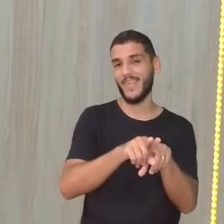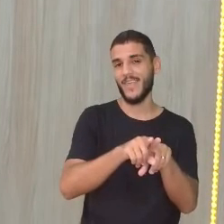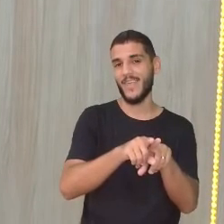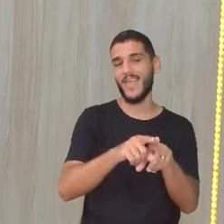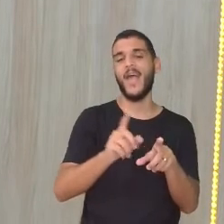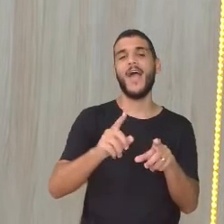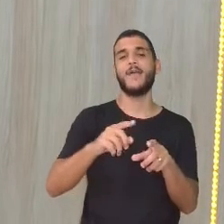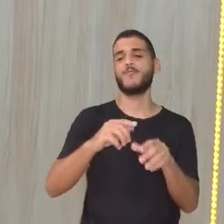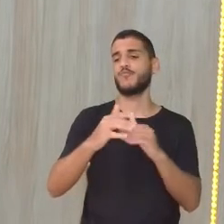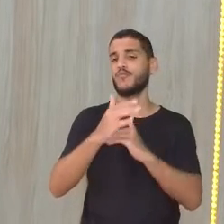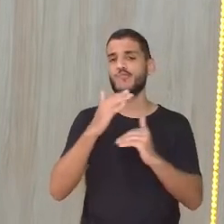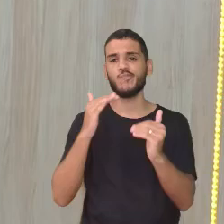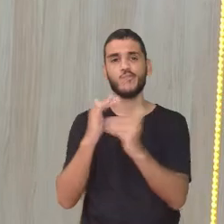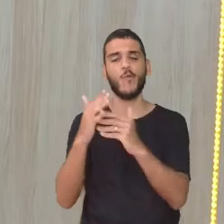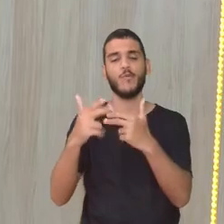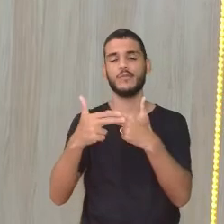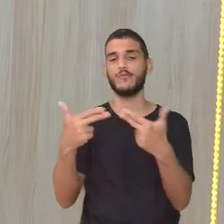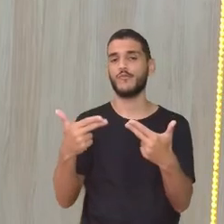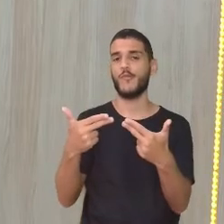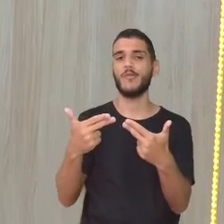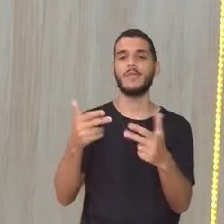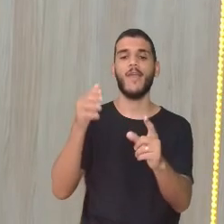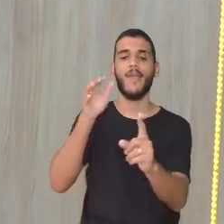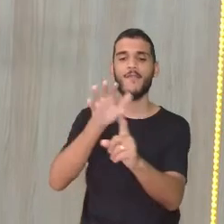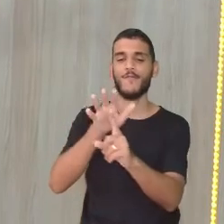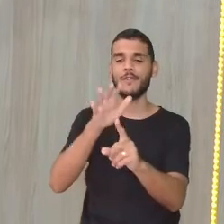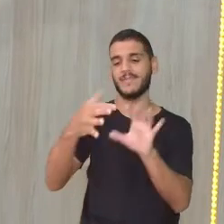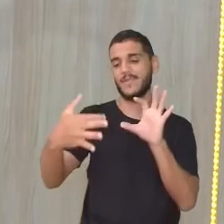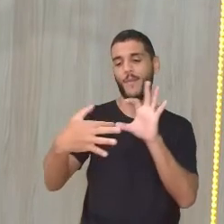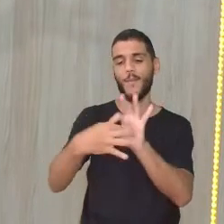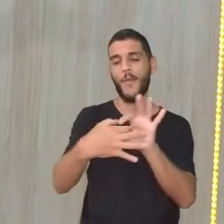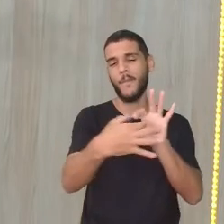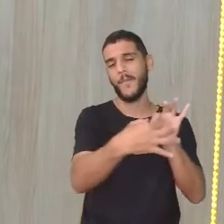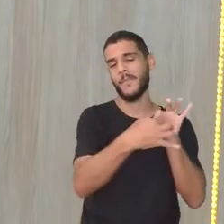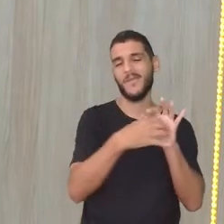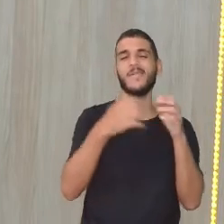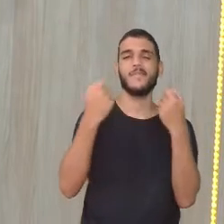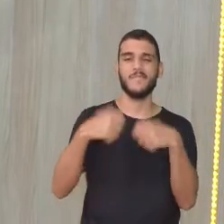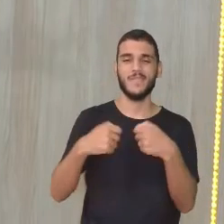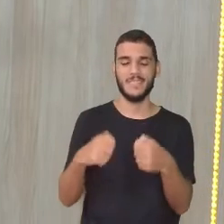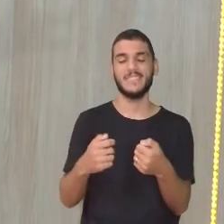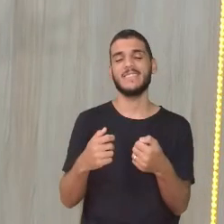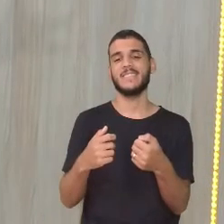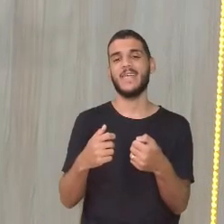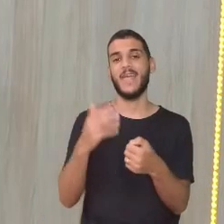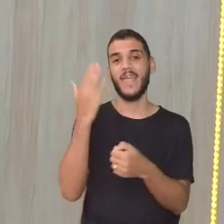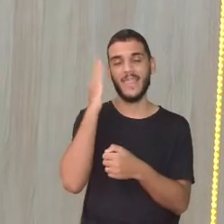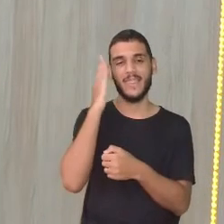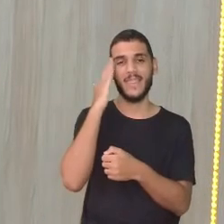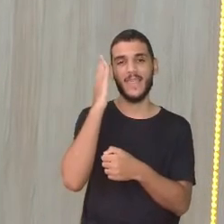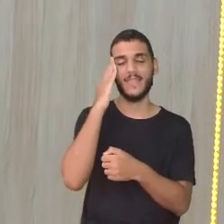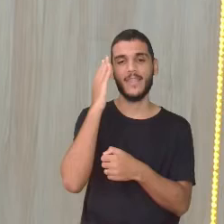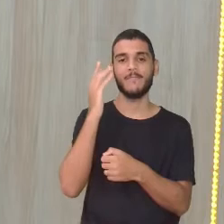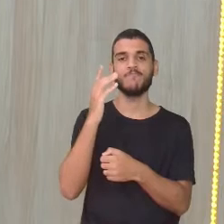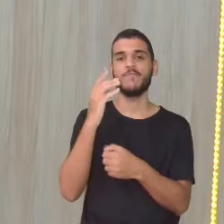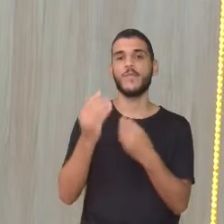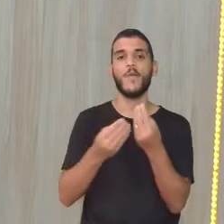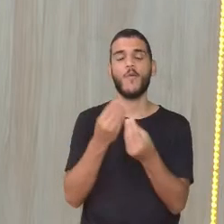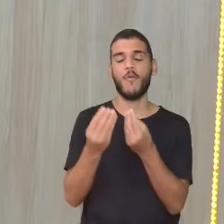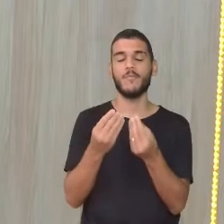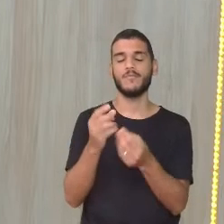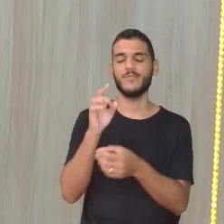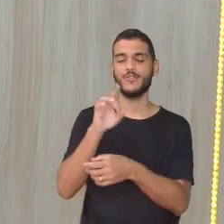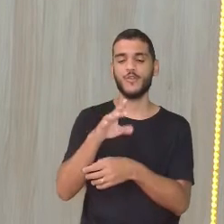na próxima. E essa próxima na... Entendeu? Então, é importante a gente ter essa visão macro, né, professora? Exato. E não ficar só